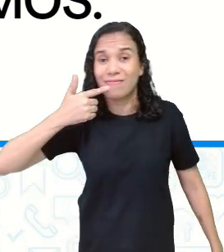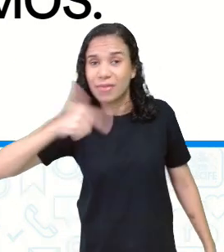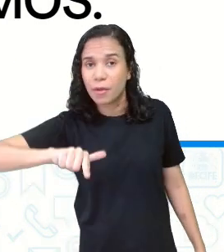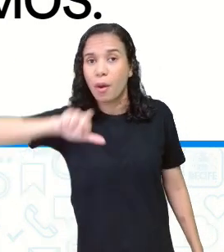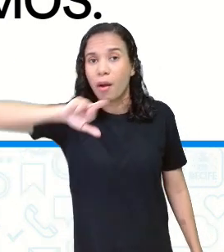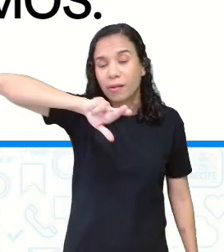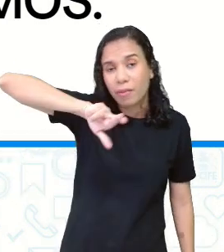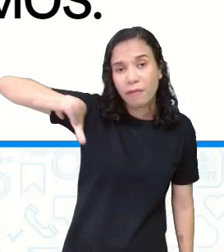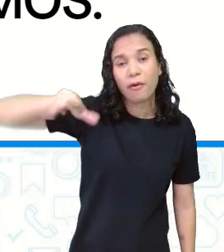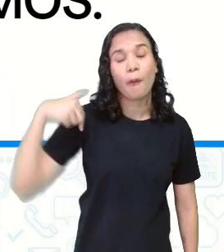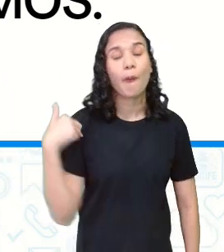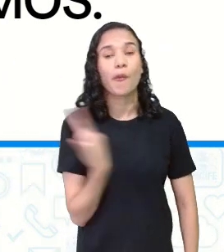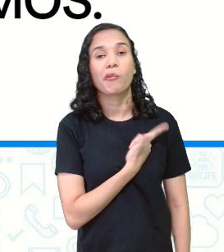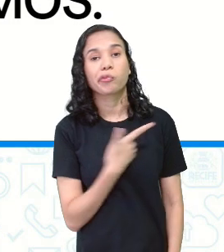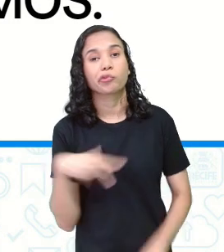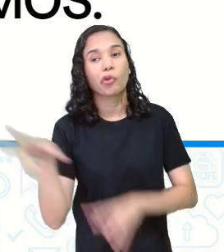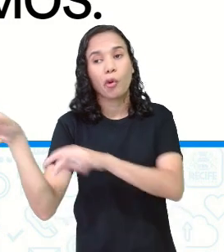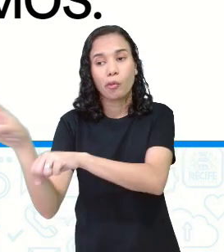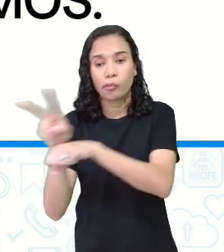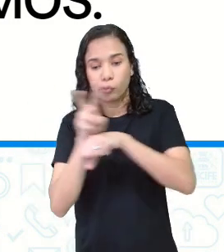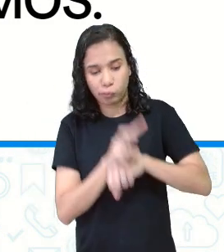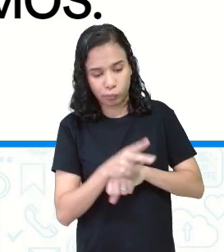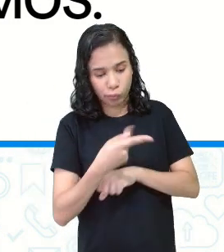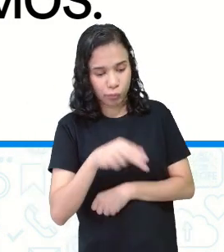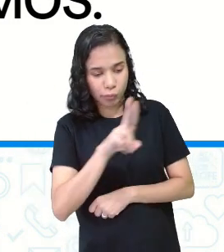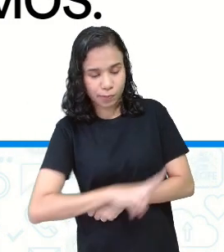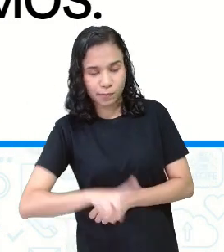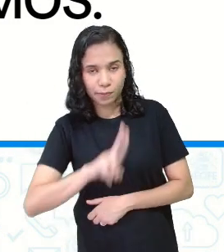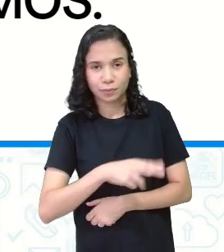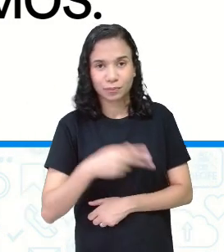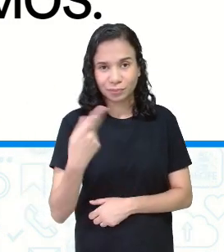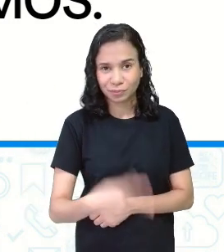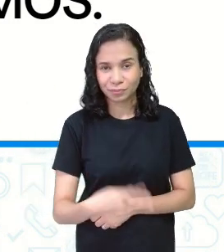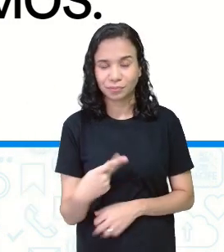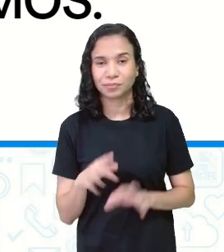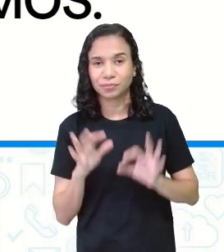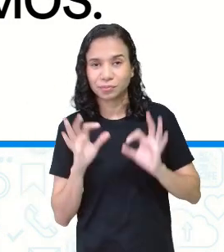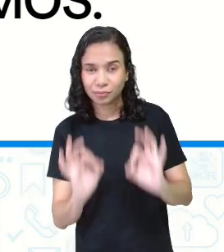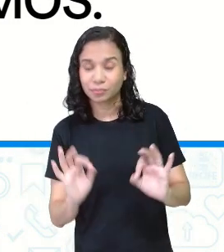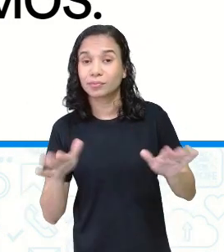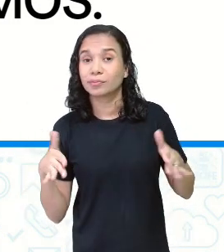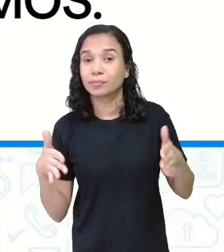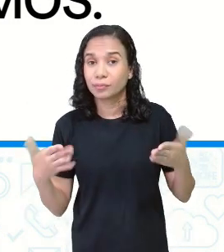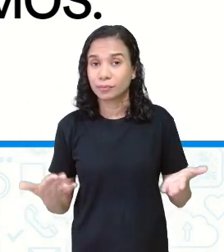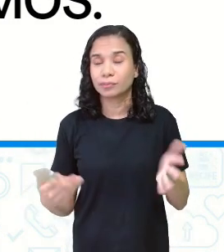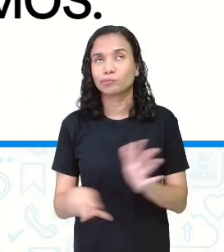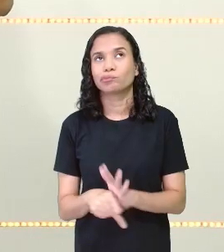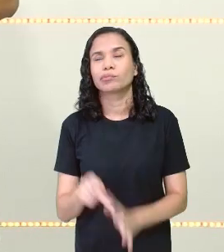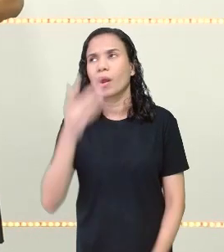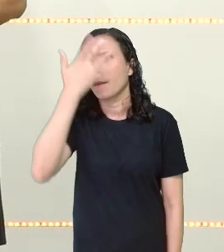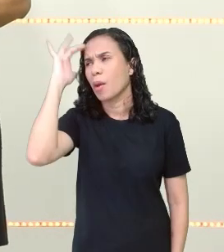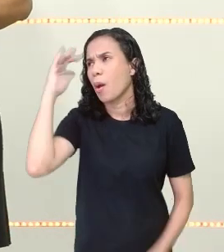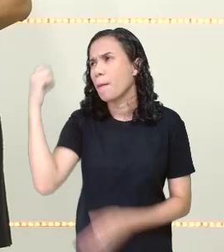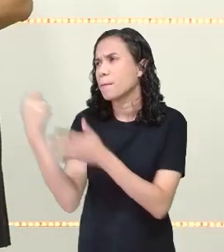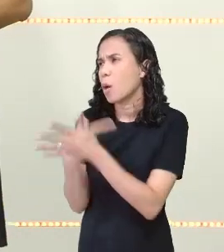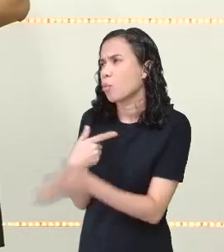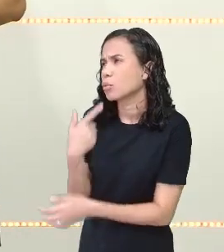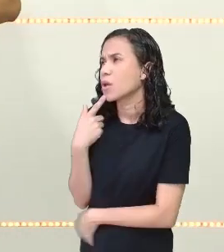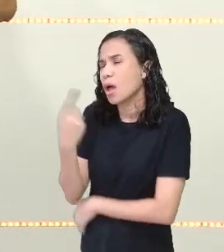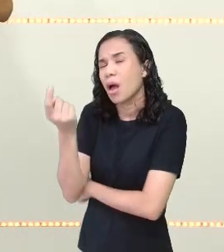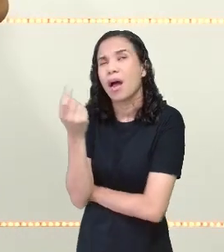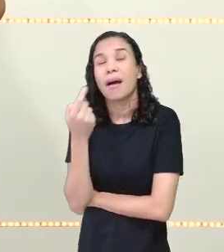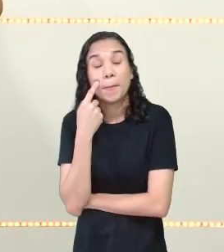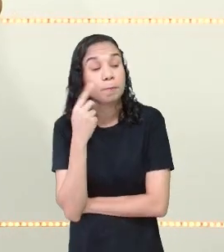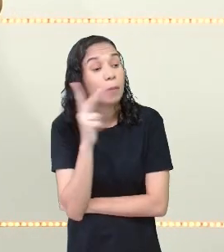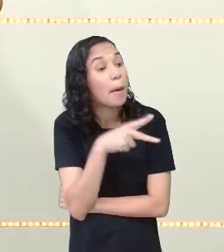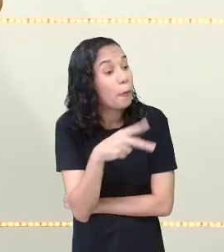nacionalidade que nós utilizamos aqui. Entendeu? Então, alguém me pergunta alguma coisa. Ah,